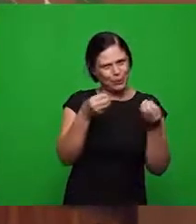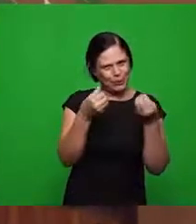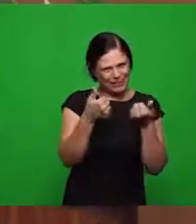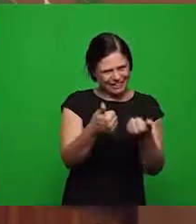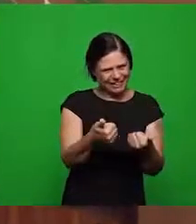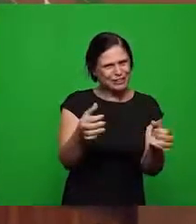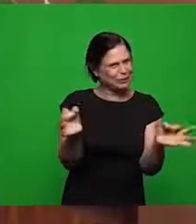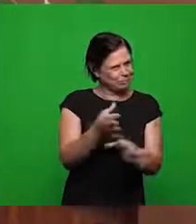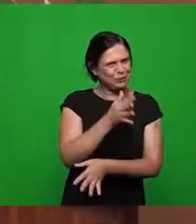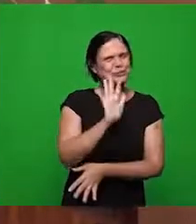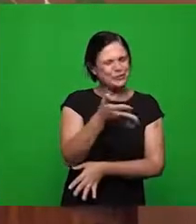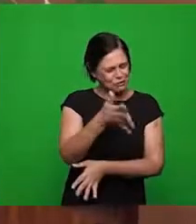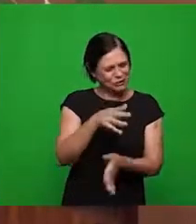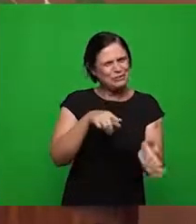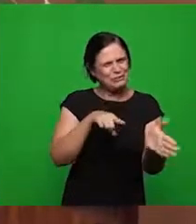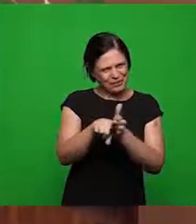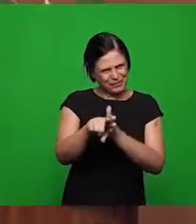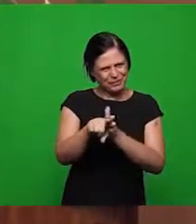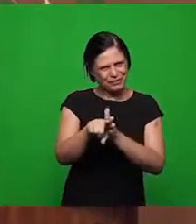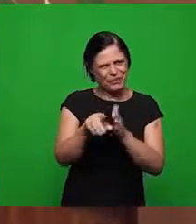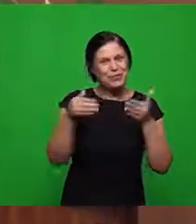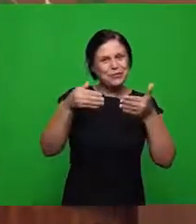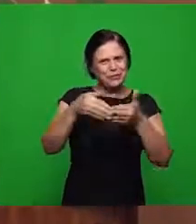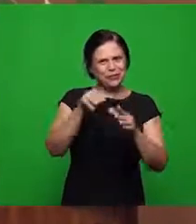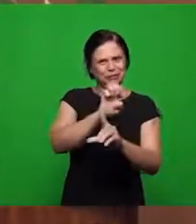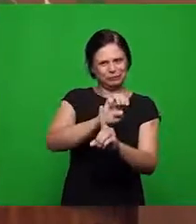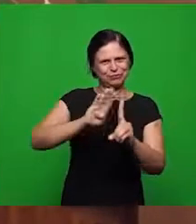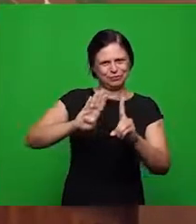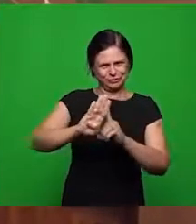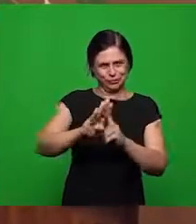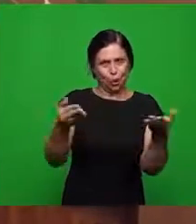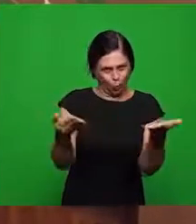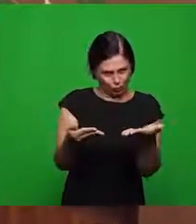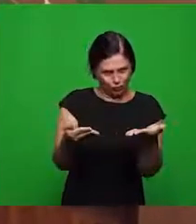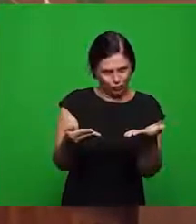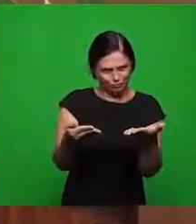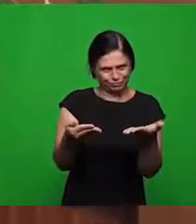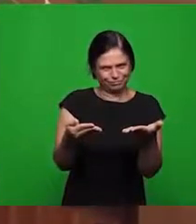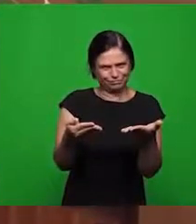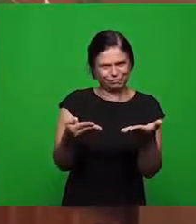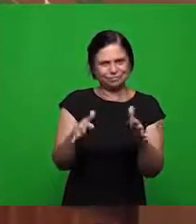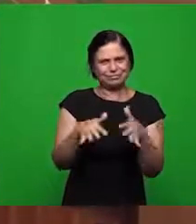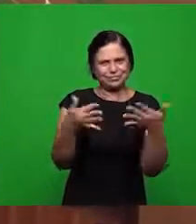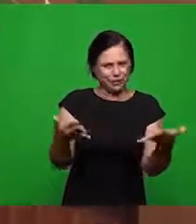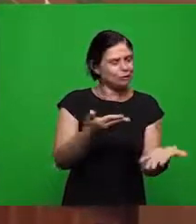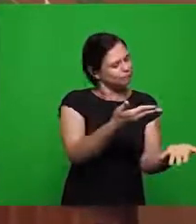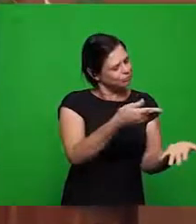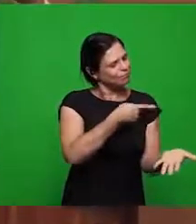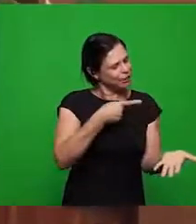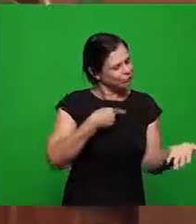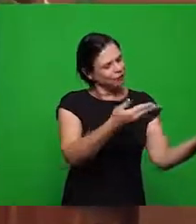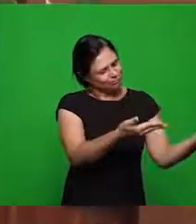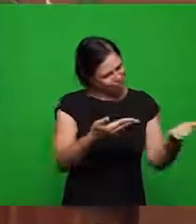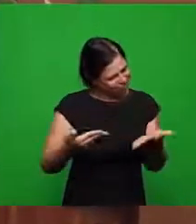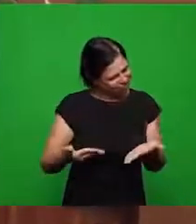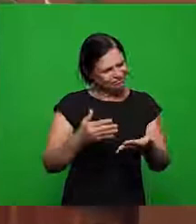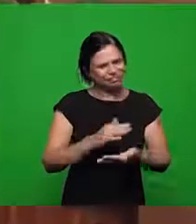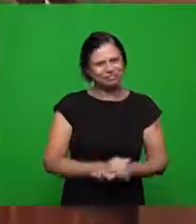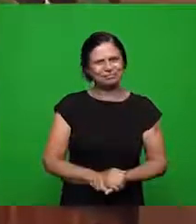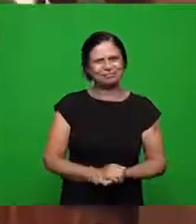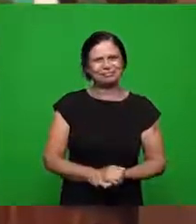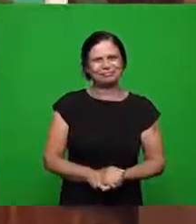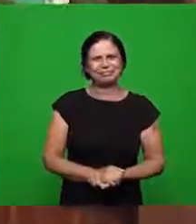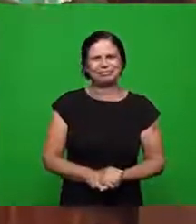preparadas para a escola bíblica dominical de hoje assim com a palavra do pastor Alexandre Brasil